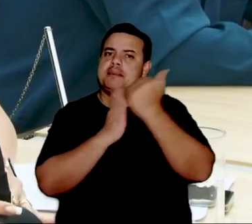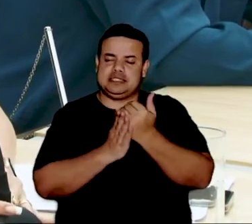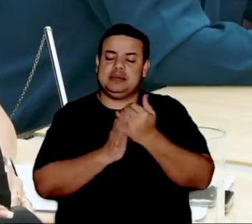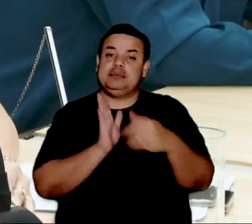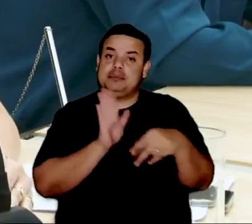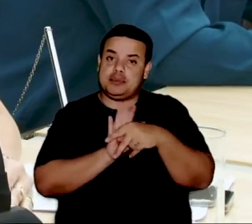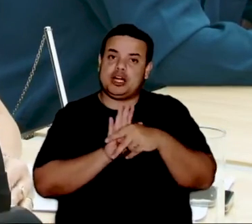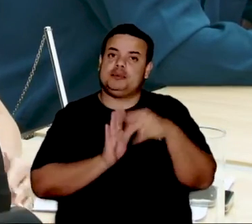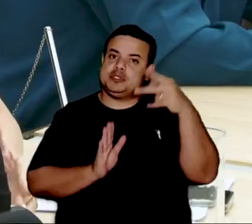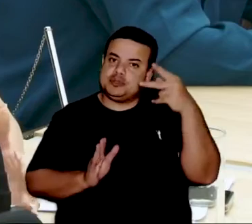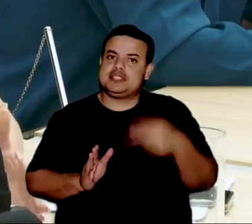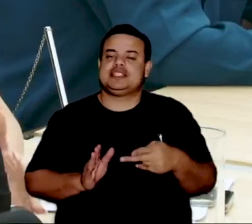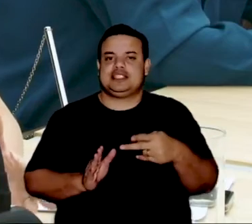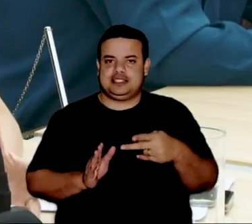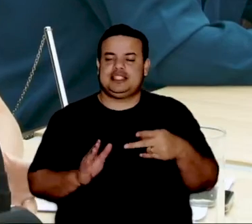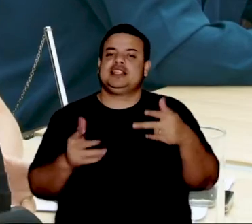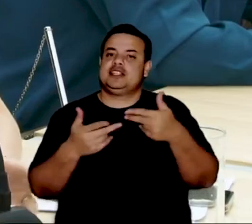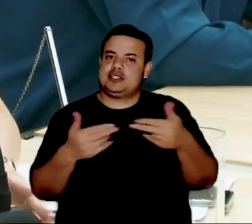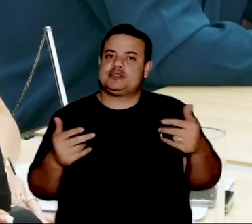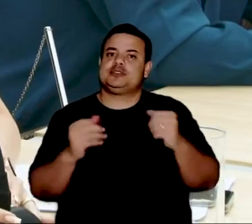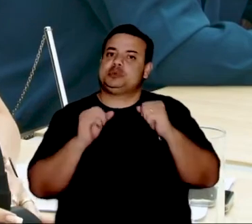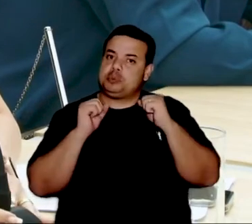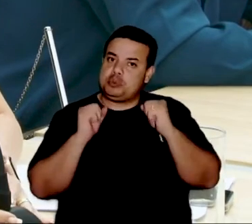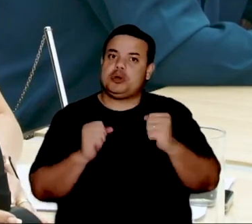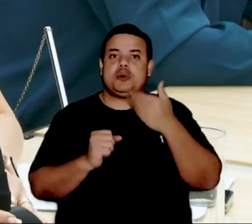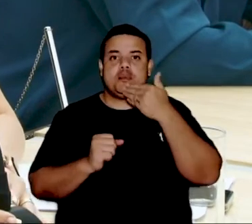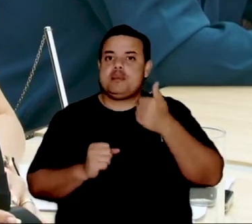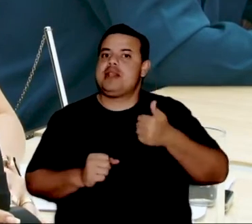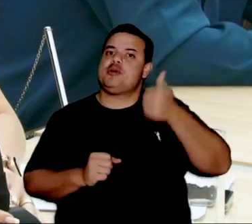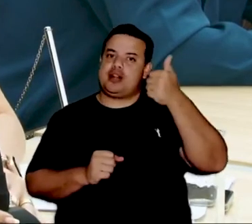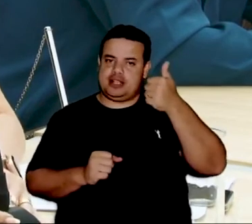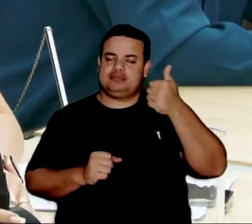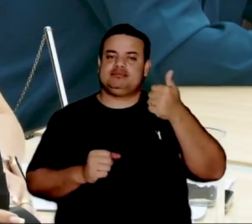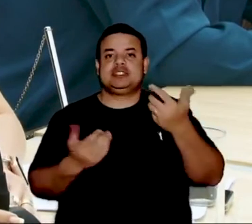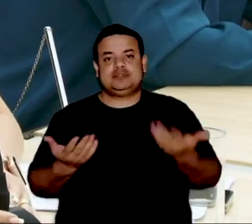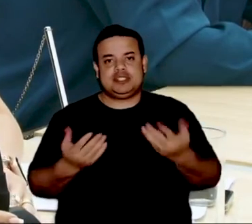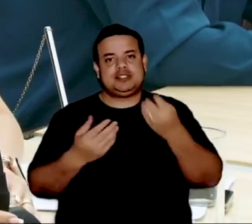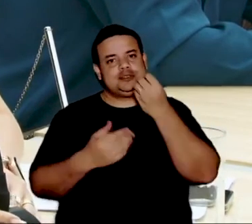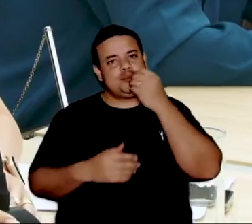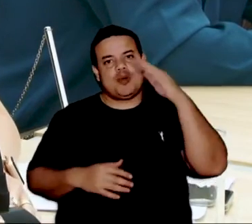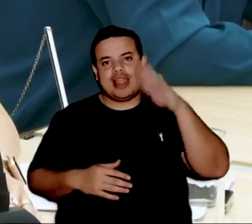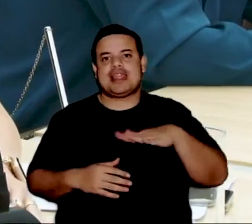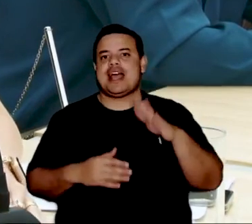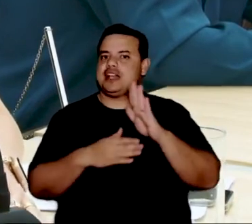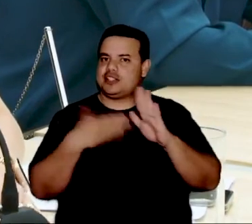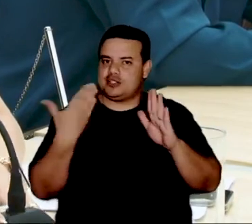as coisas podem, com certeza, só melhorar. Então, é isso. Boa tarde a todos e tenham uma ótima semana. Tchau. Tchau.